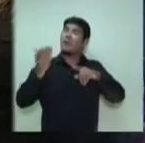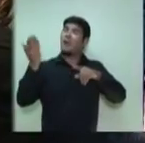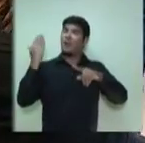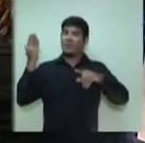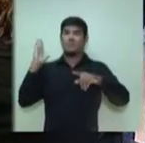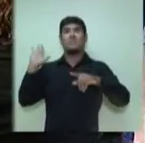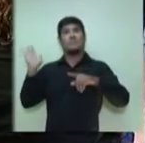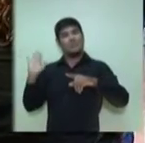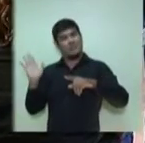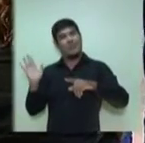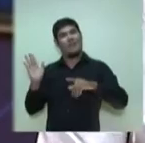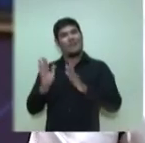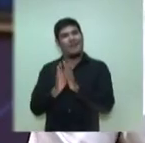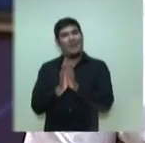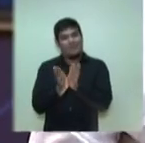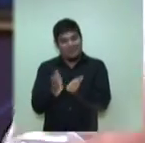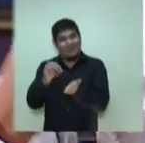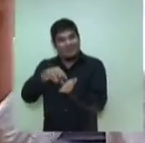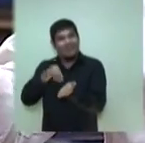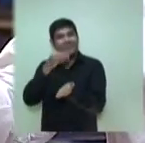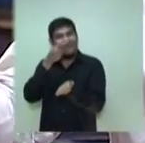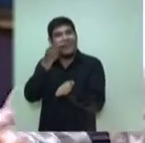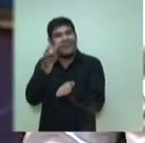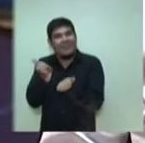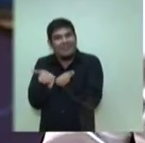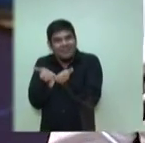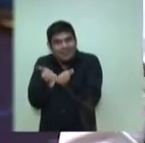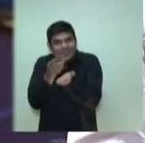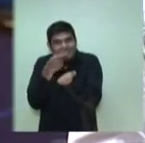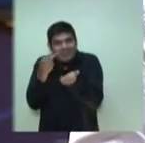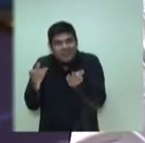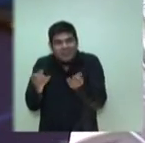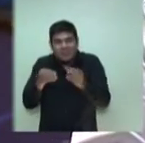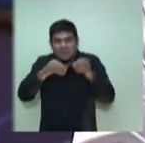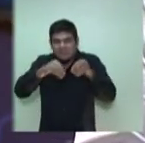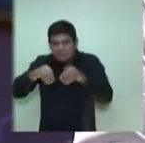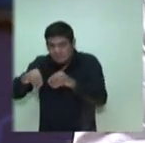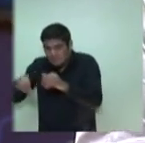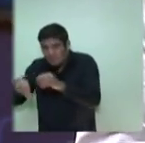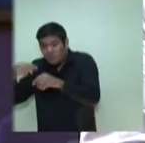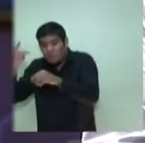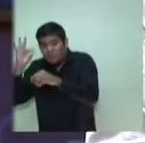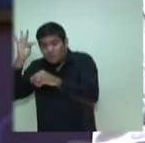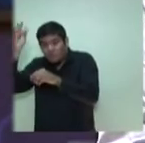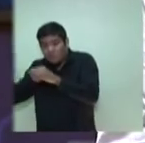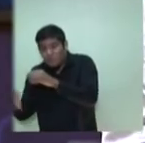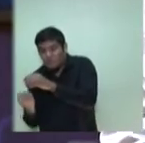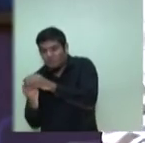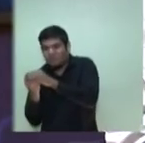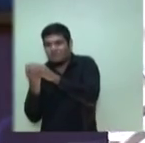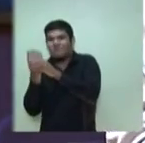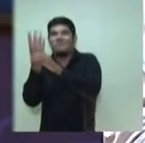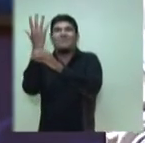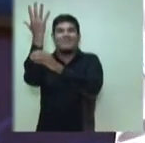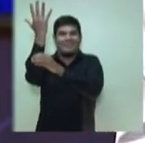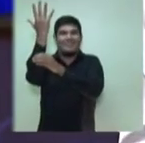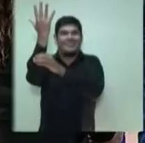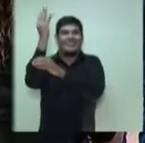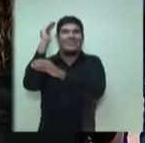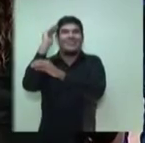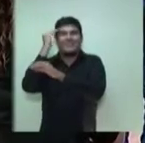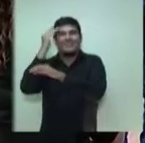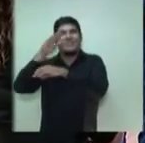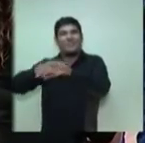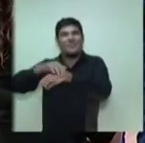semeadura. A Bíblia diz, faça a semeadura e depois vem a colheita. A colheita virá. E virá a partir, inclusive, do entendimento melhor que